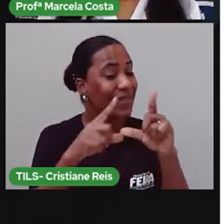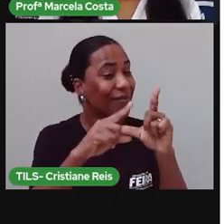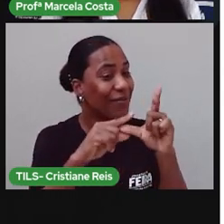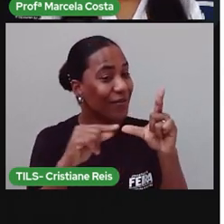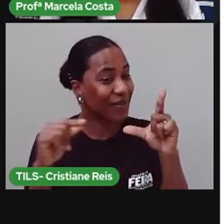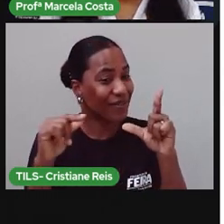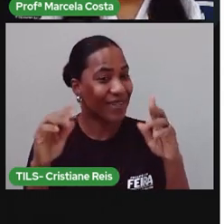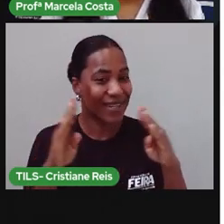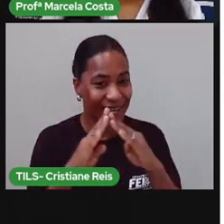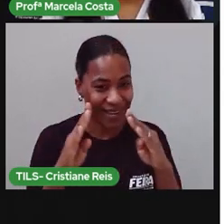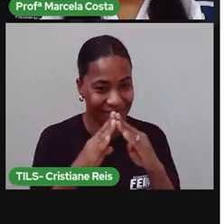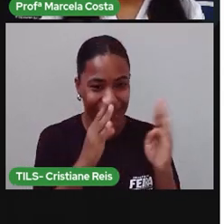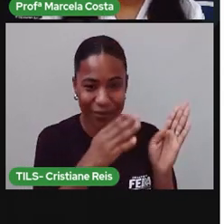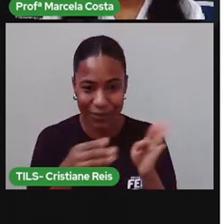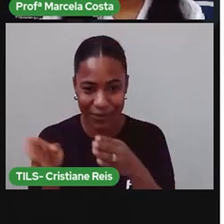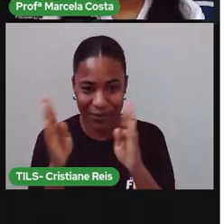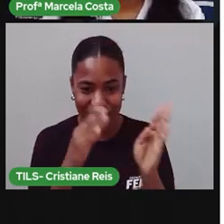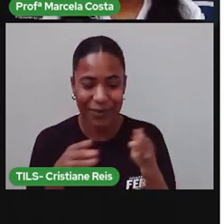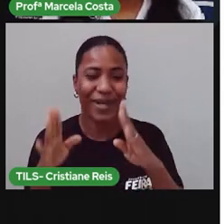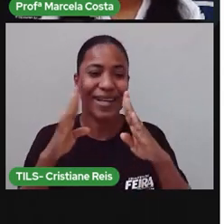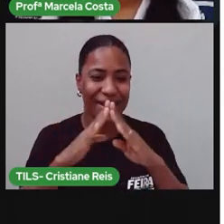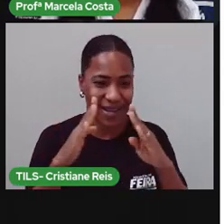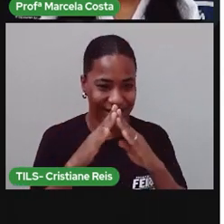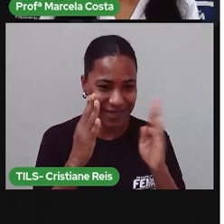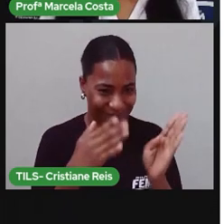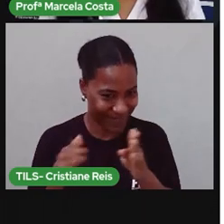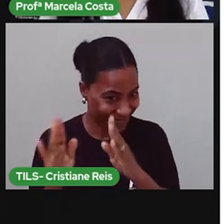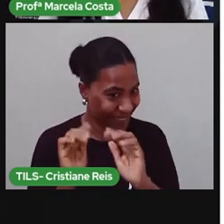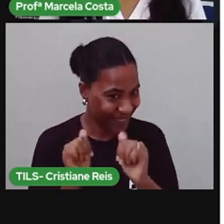e terminar de assistir o vídeo em casa, tá?